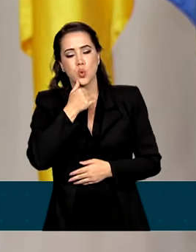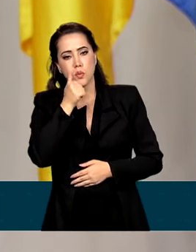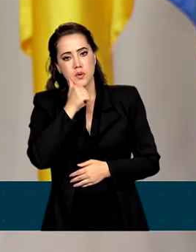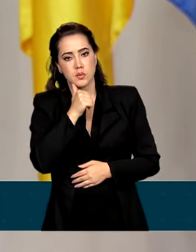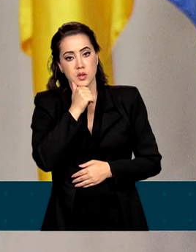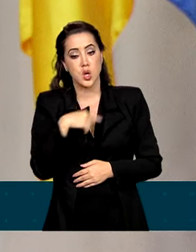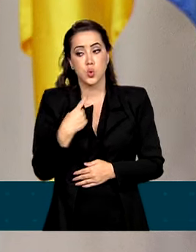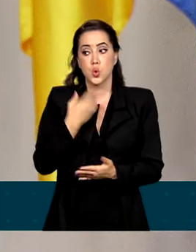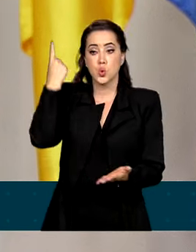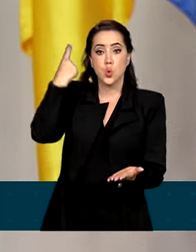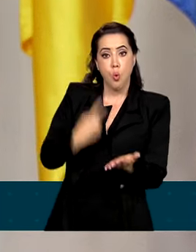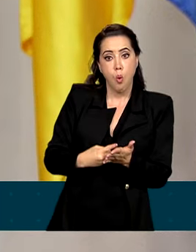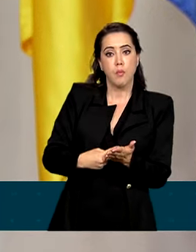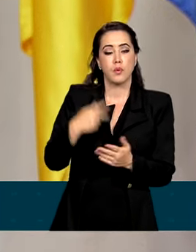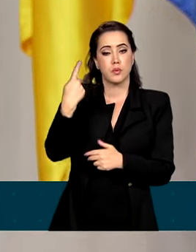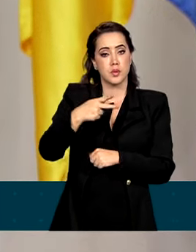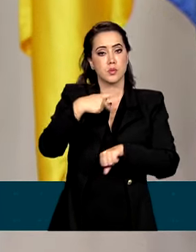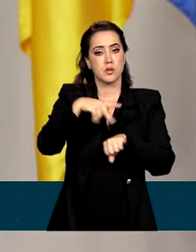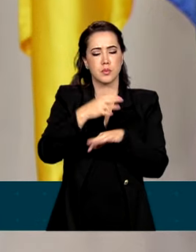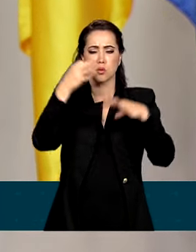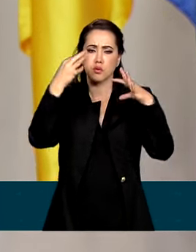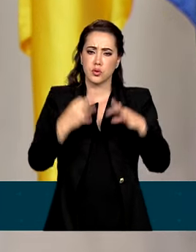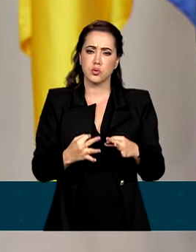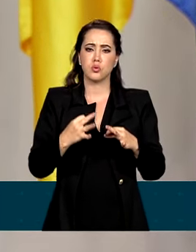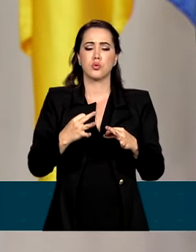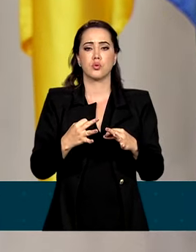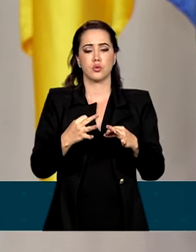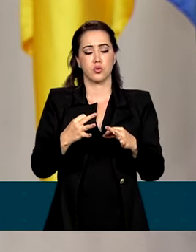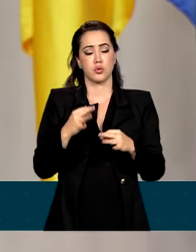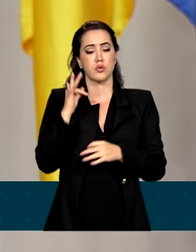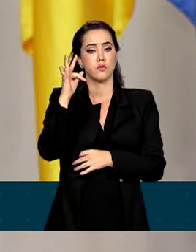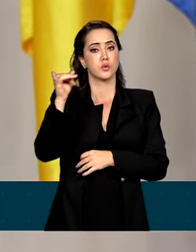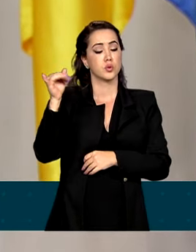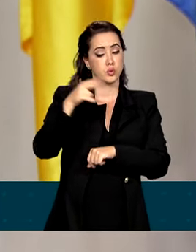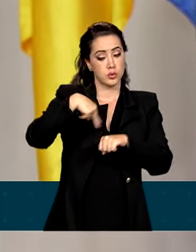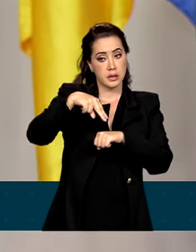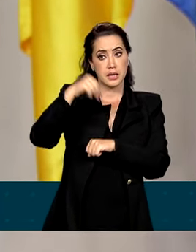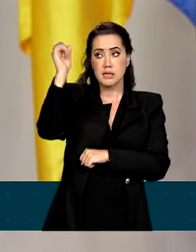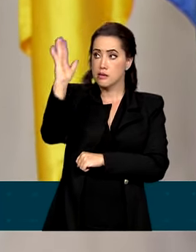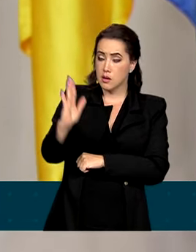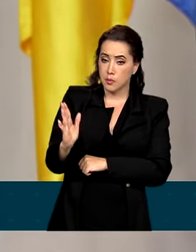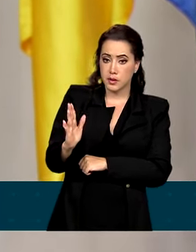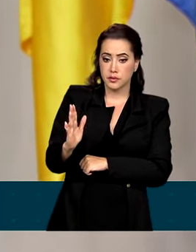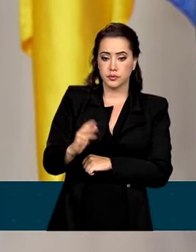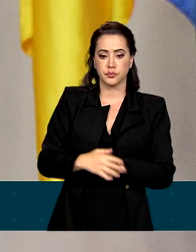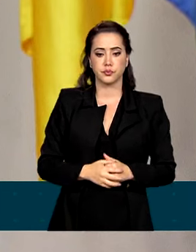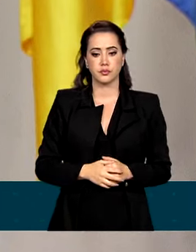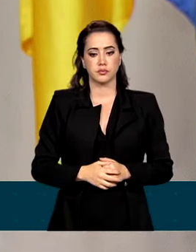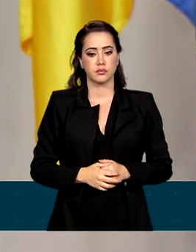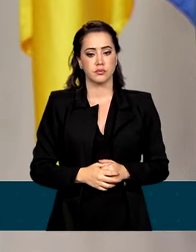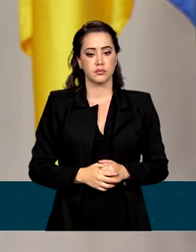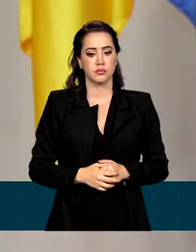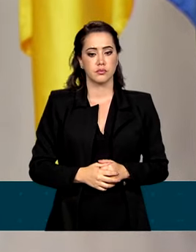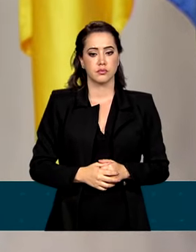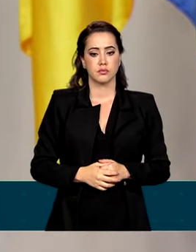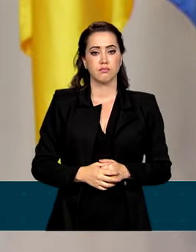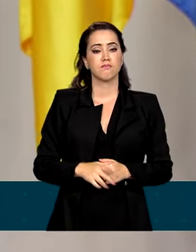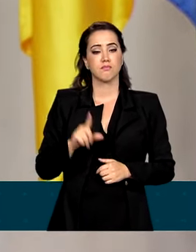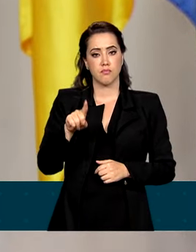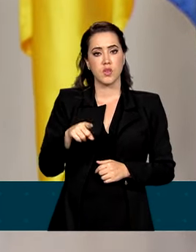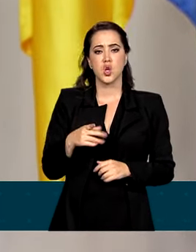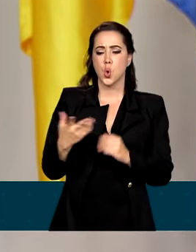com este país, com a justiça e com o futuro da nação brasileira. Corte em uma de nossas flores que retornaremos como